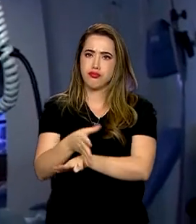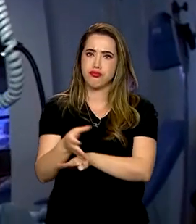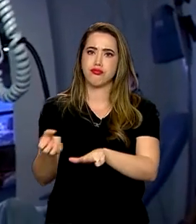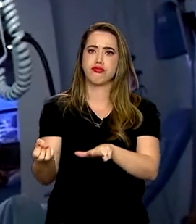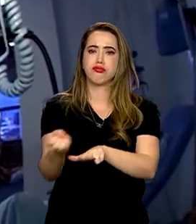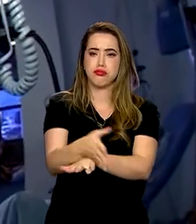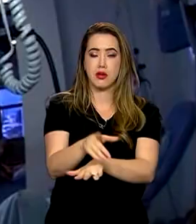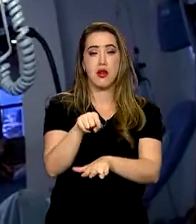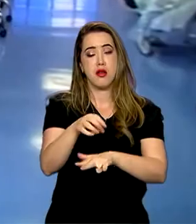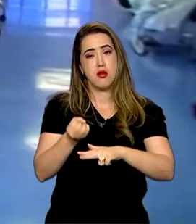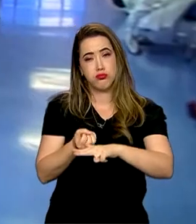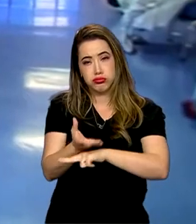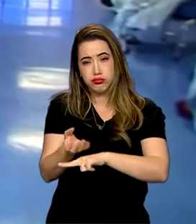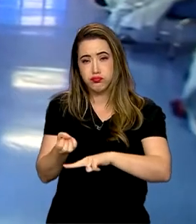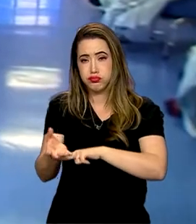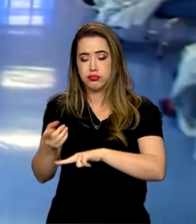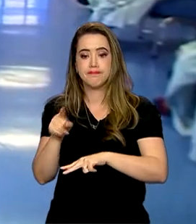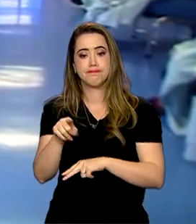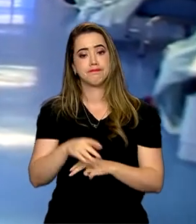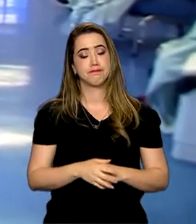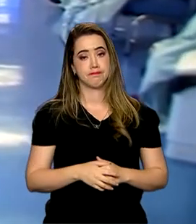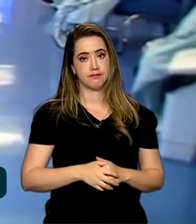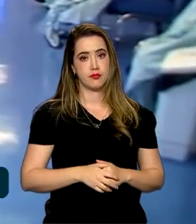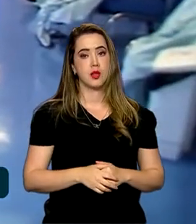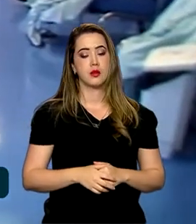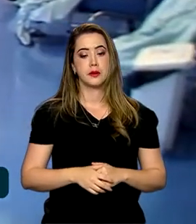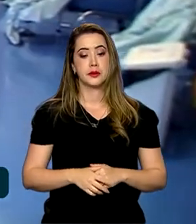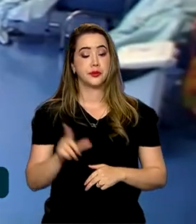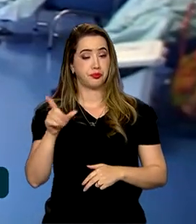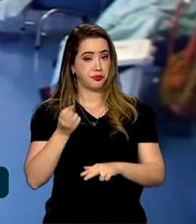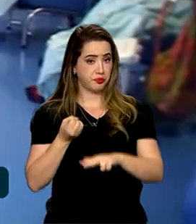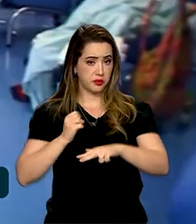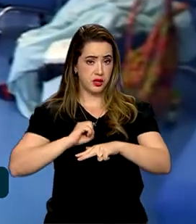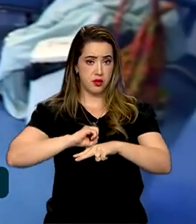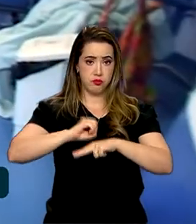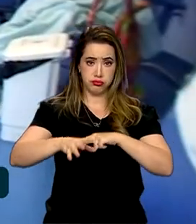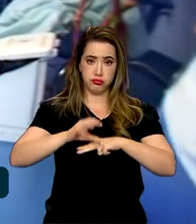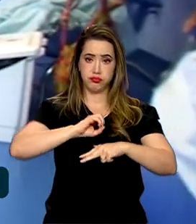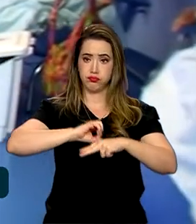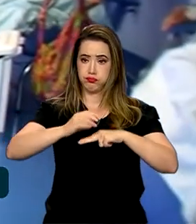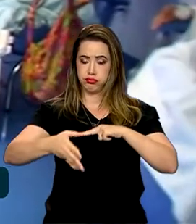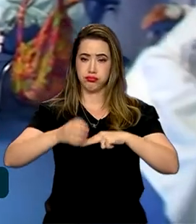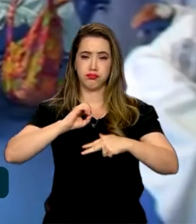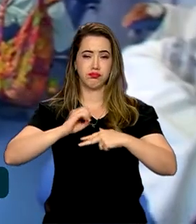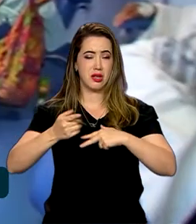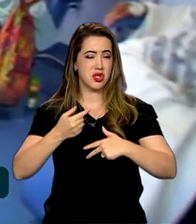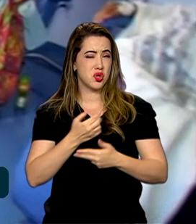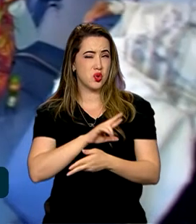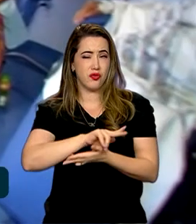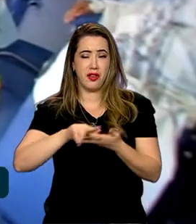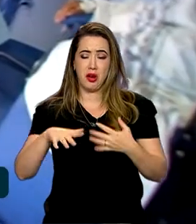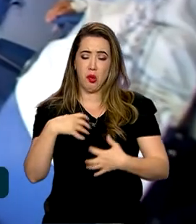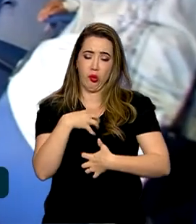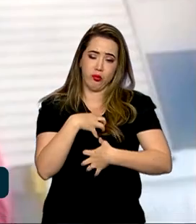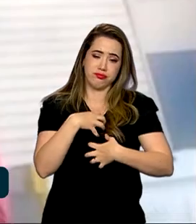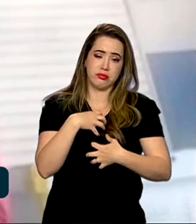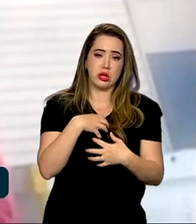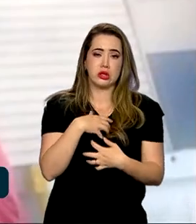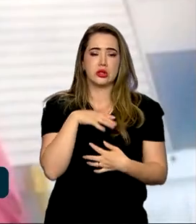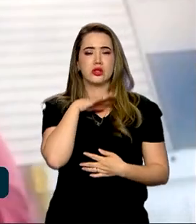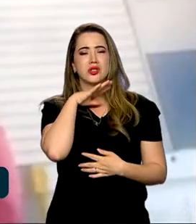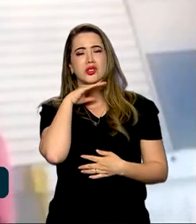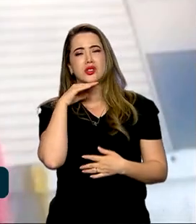A quimioterapia causa vários efeitos colaterais, como enjoo, indisposição, queda de cabelo.